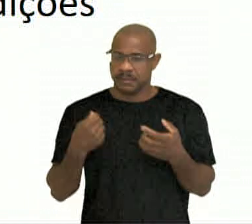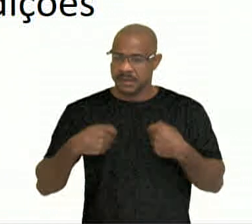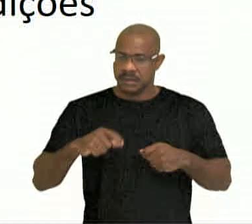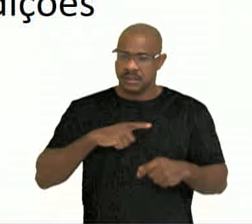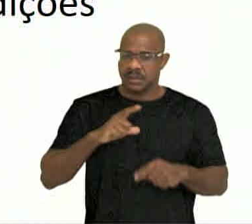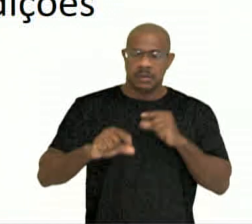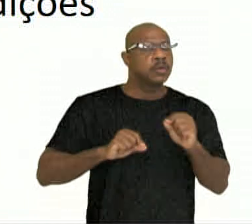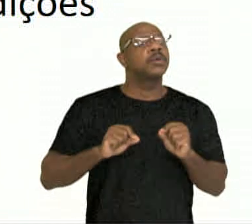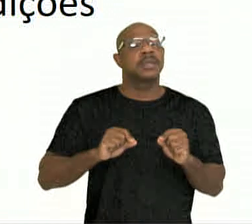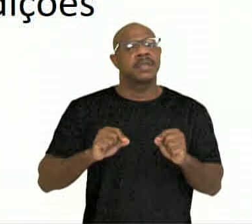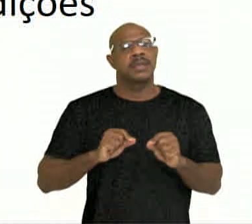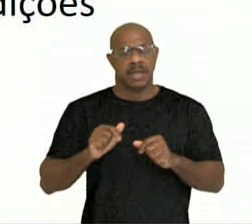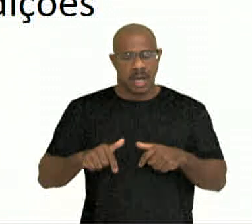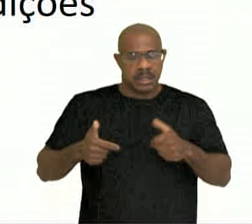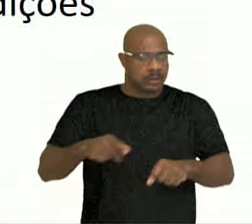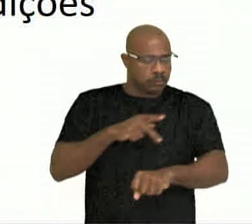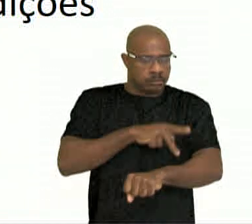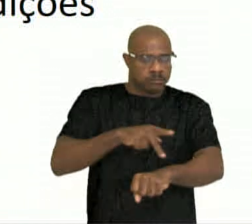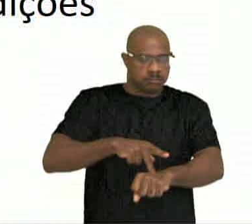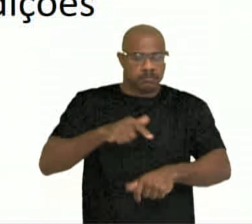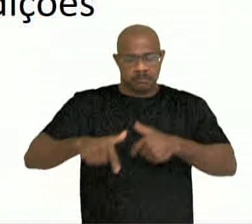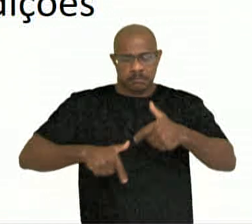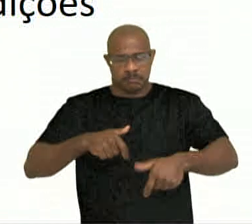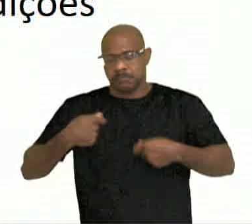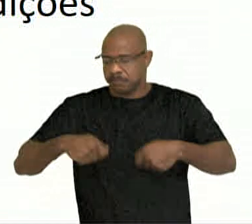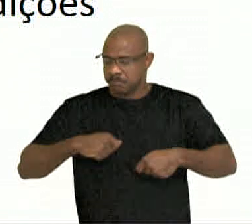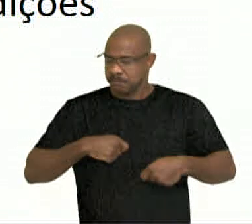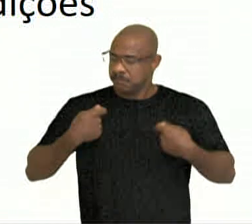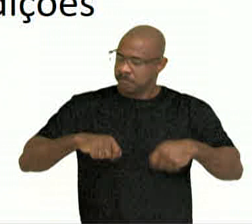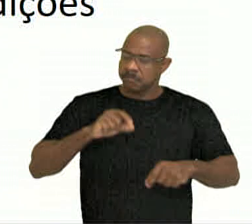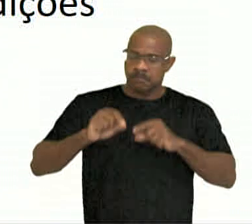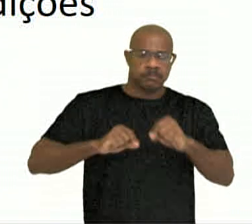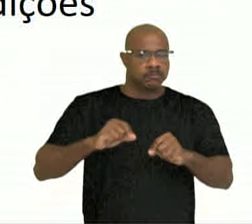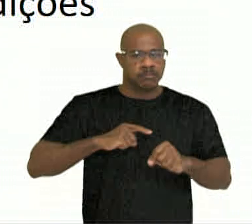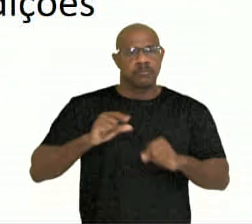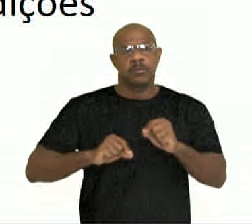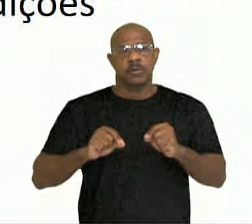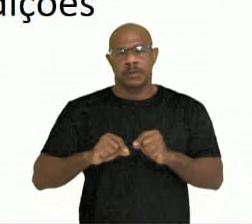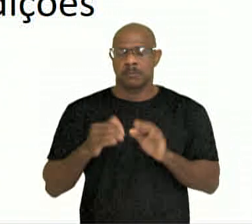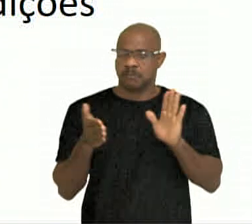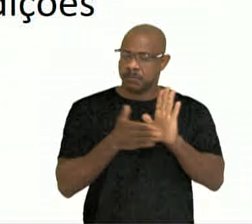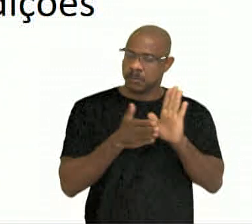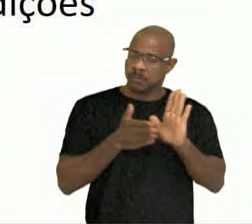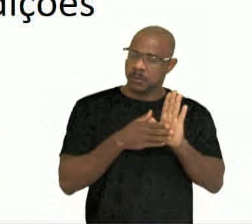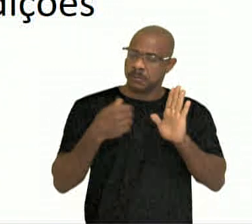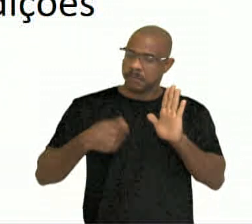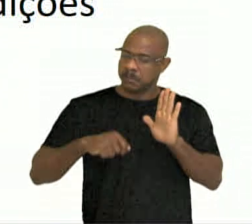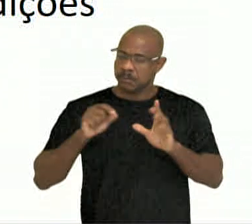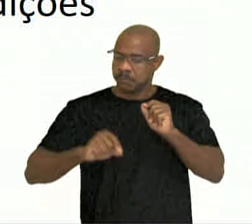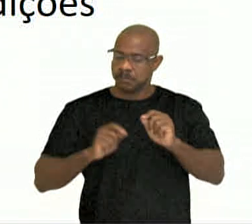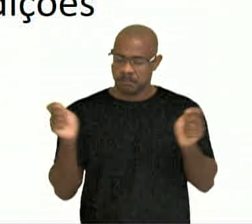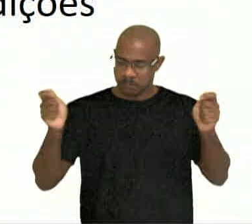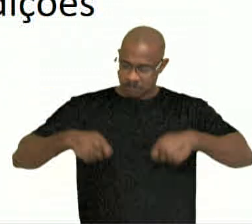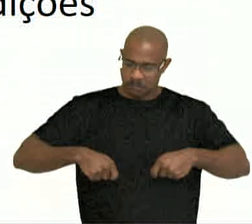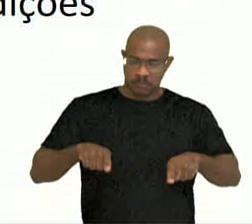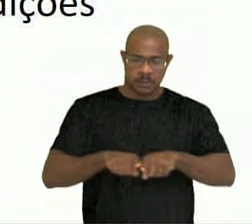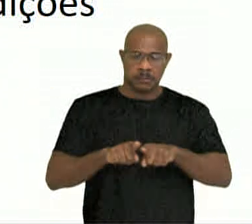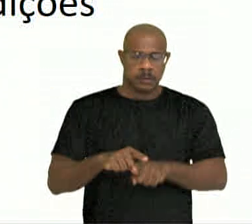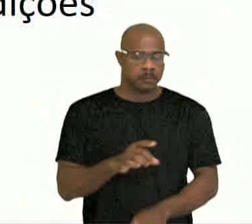personificando as ações pedagógicas, será necessário traçar propostas, estabelecer competências